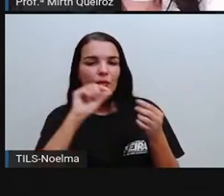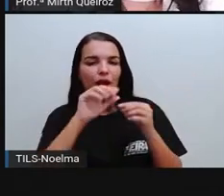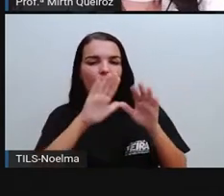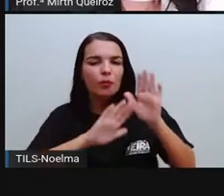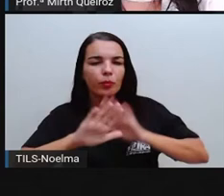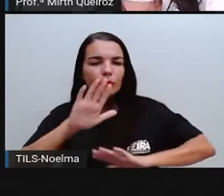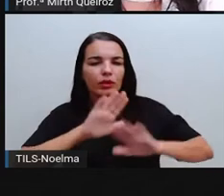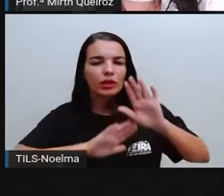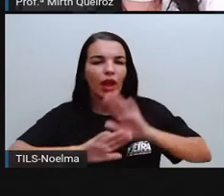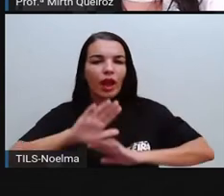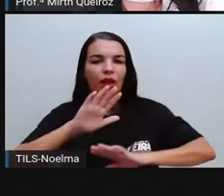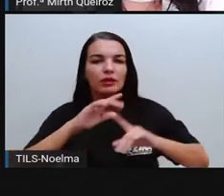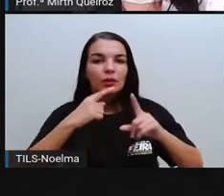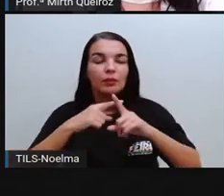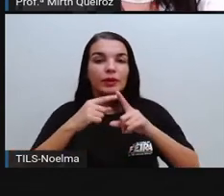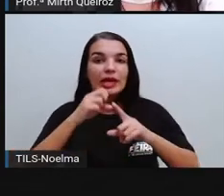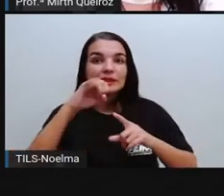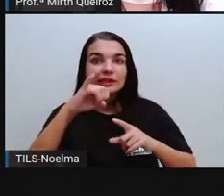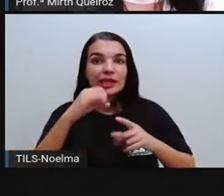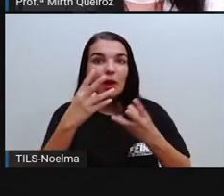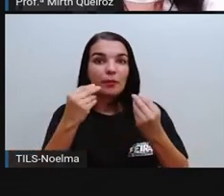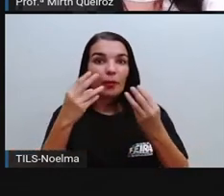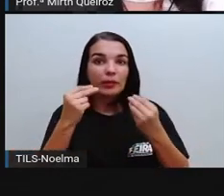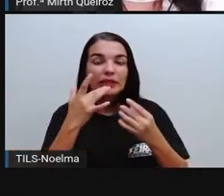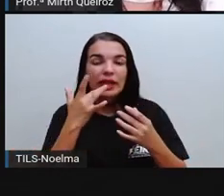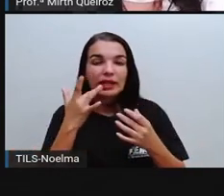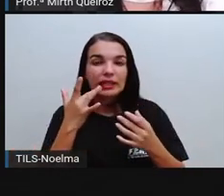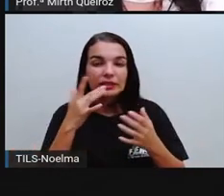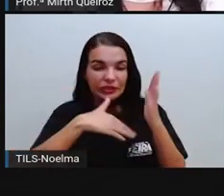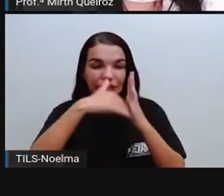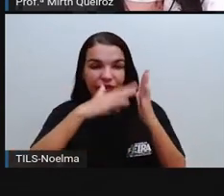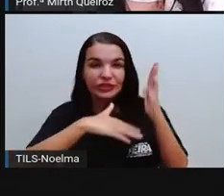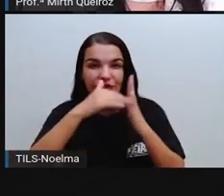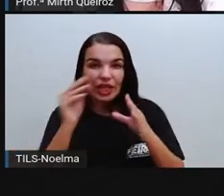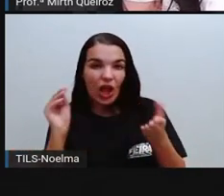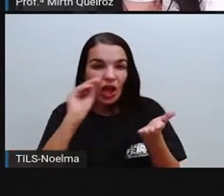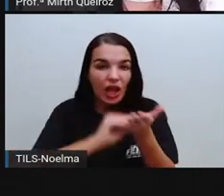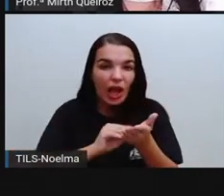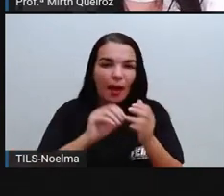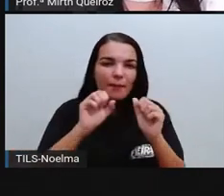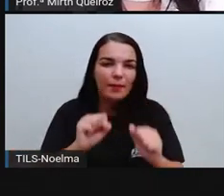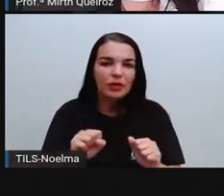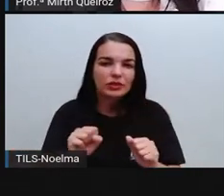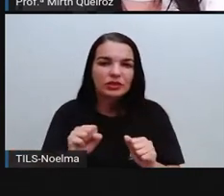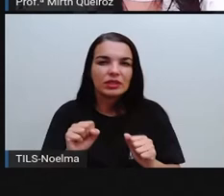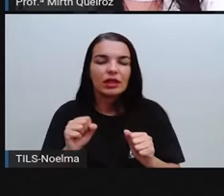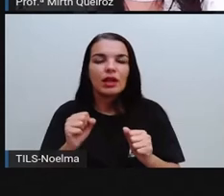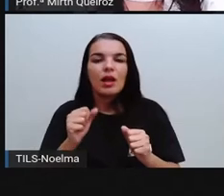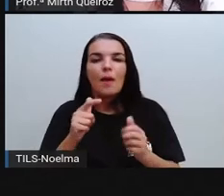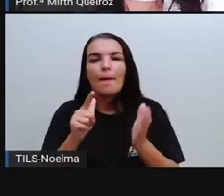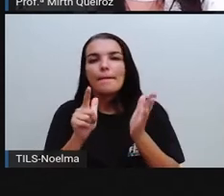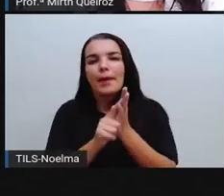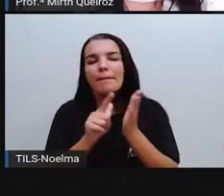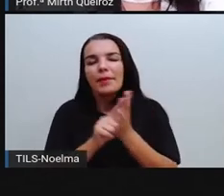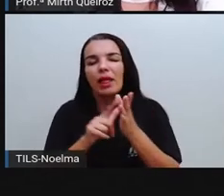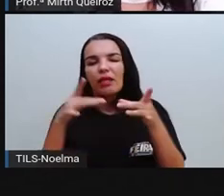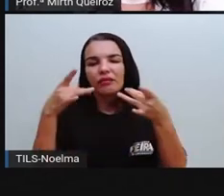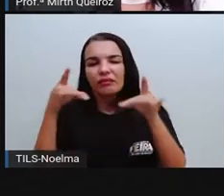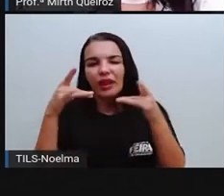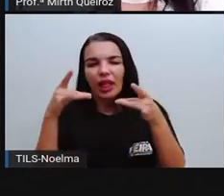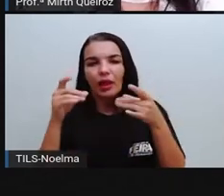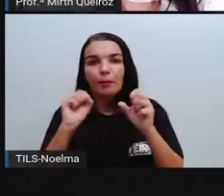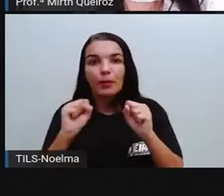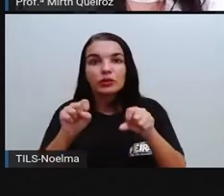Cuidado também para não colocar muita, muita tinta na placa de isopor, porque pode rasgar o papel se for um papel muito